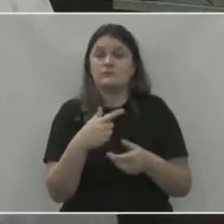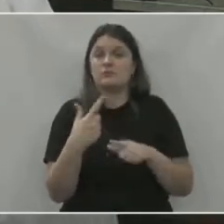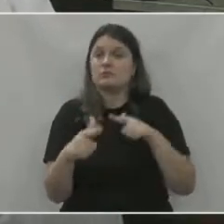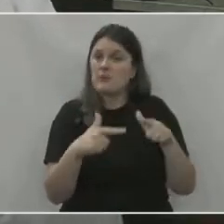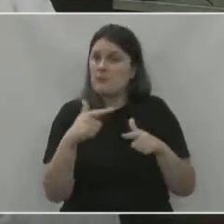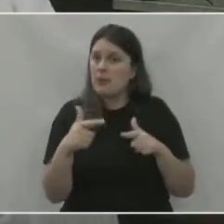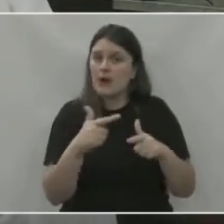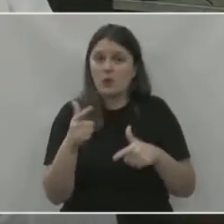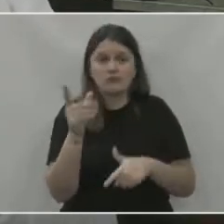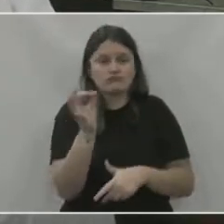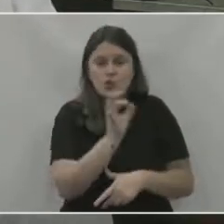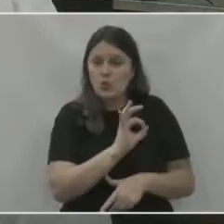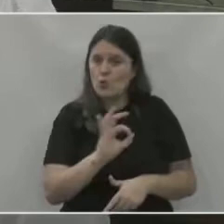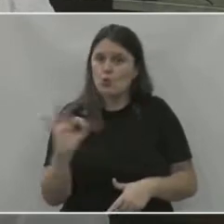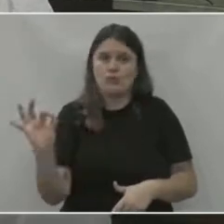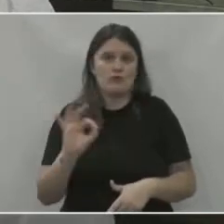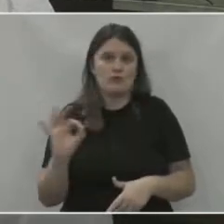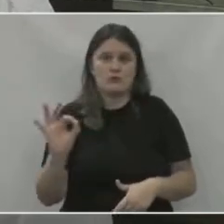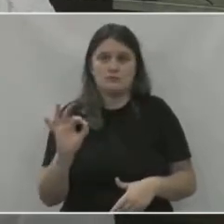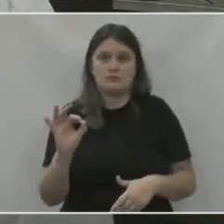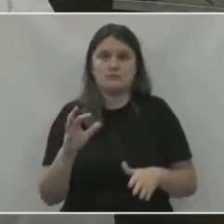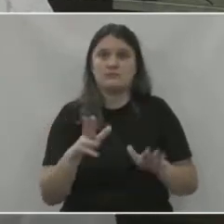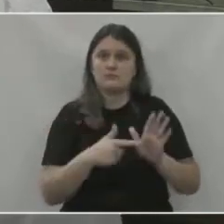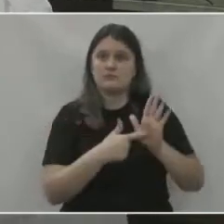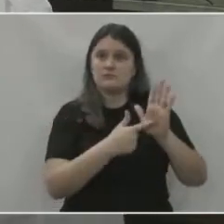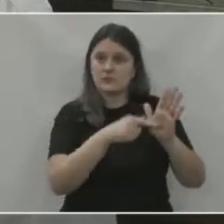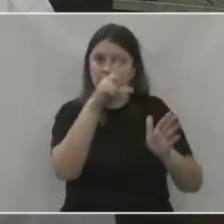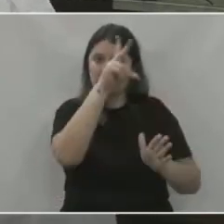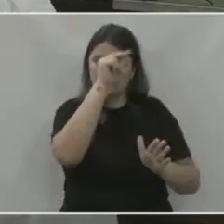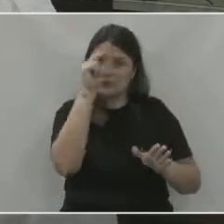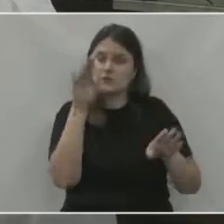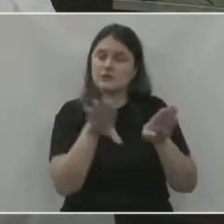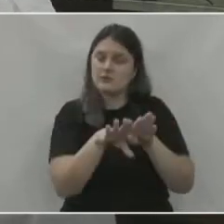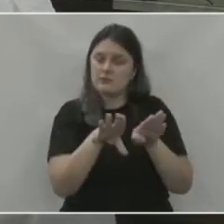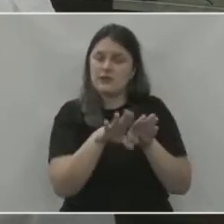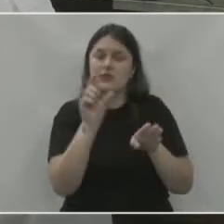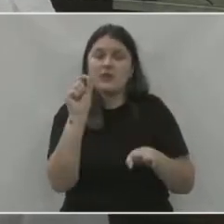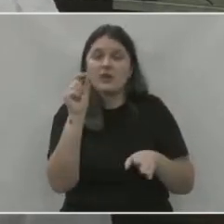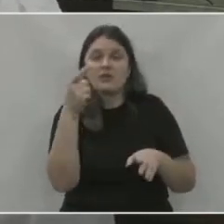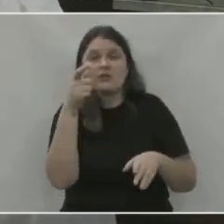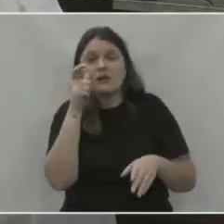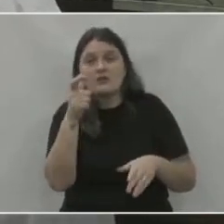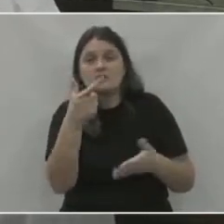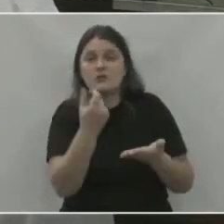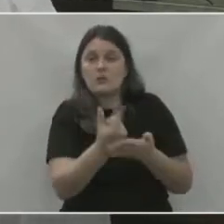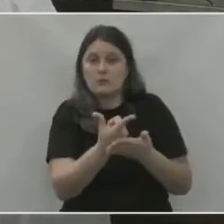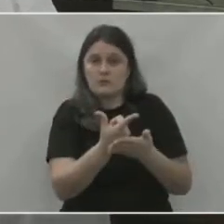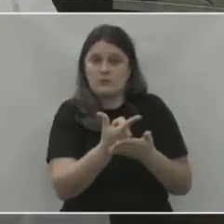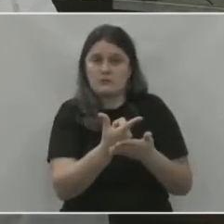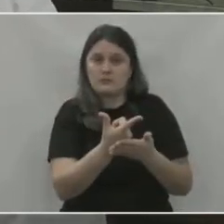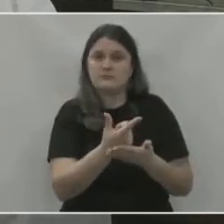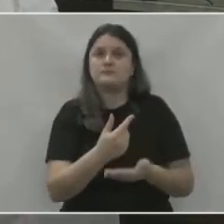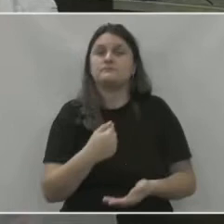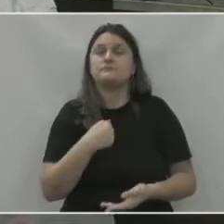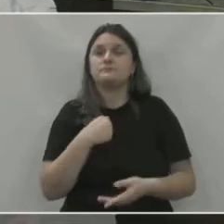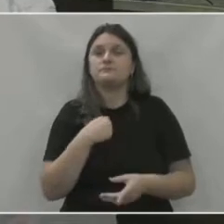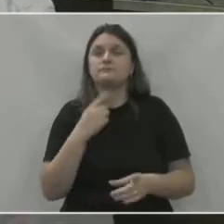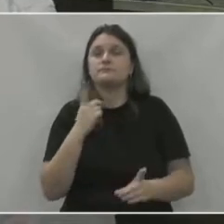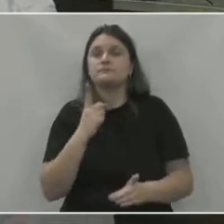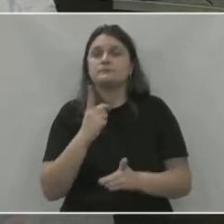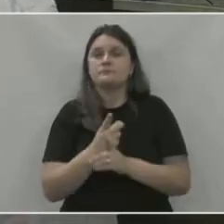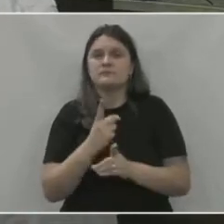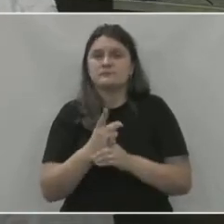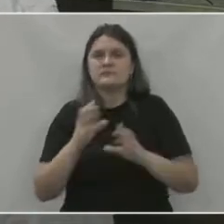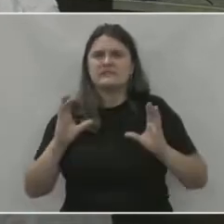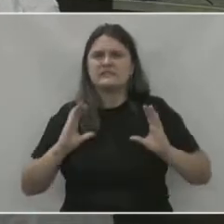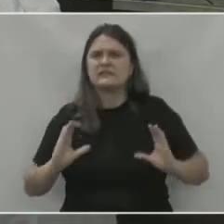que é um inédito. Eu estava na prefeitura aqui de União da Vitória quando encontrei um